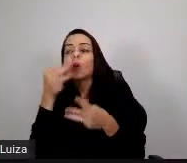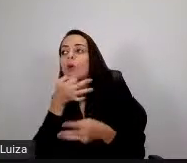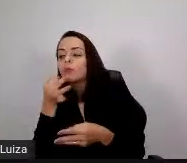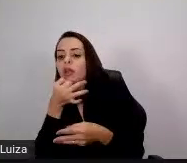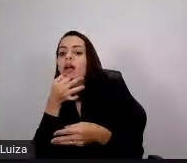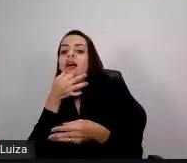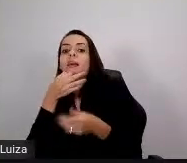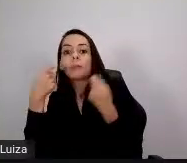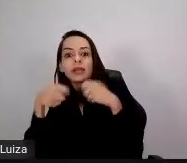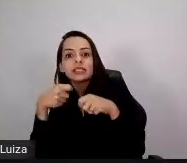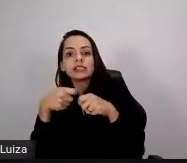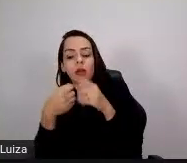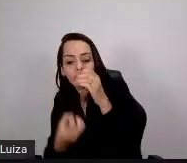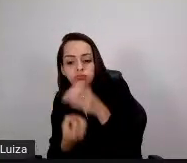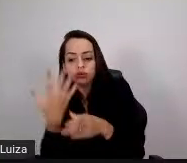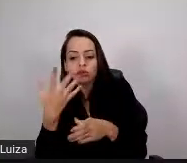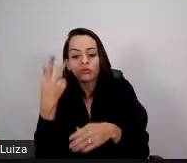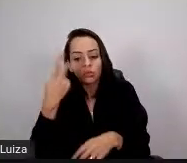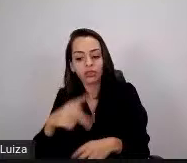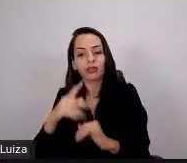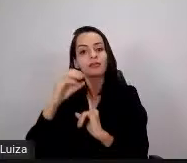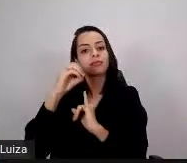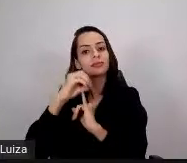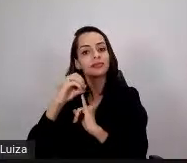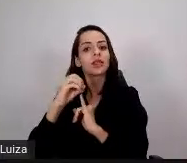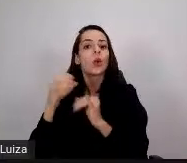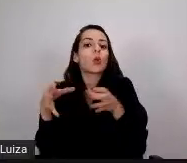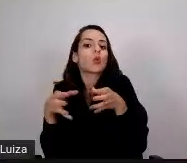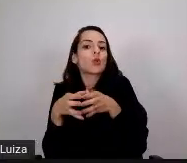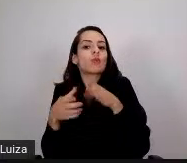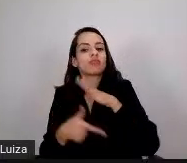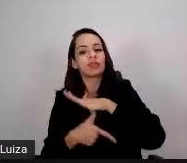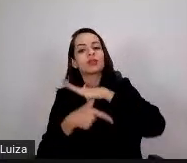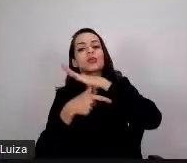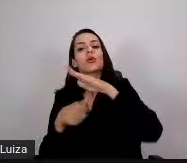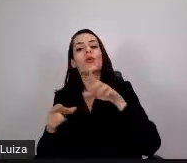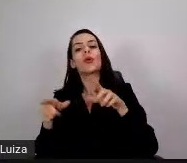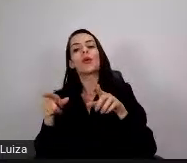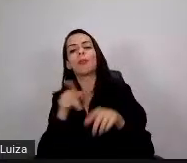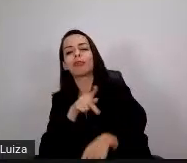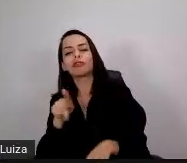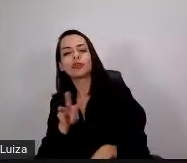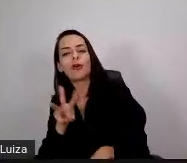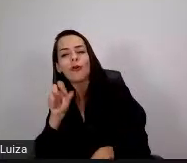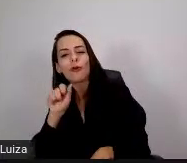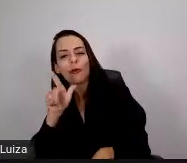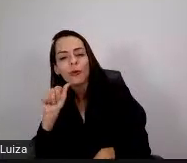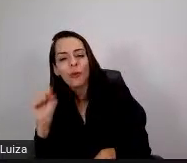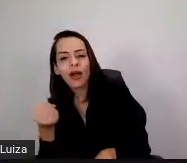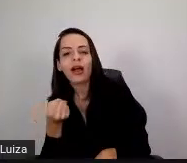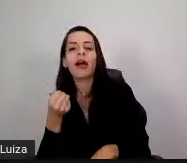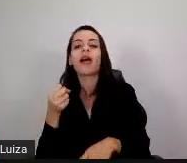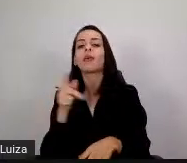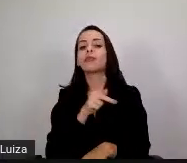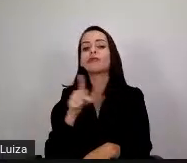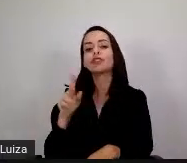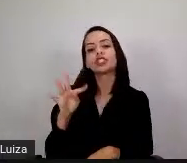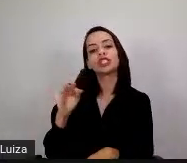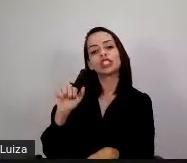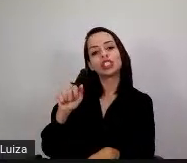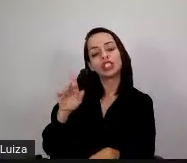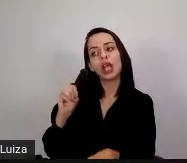Wallace, professor Tiago, que estão aqui, né, por todos os técnicos do